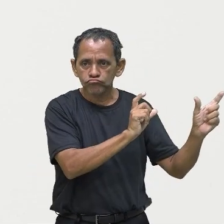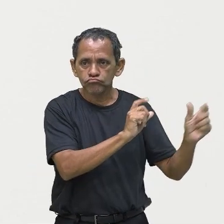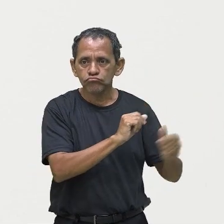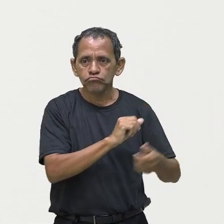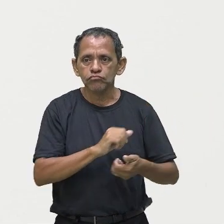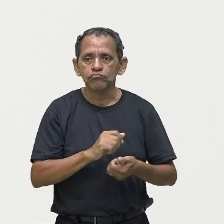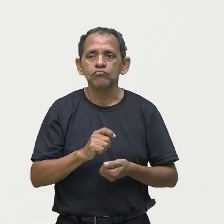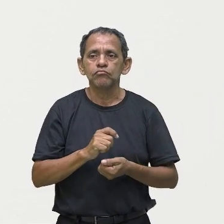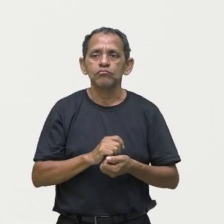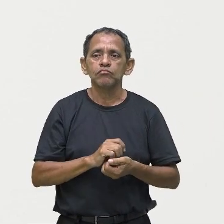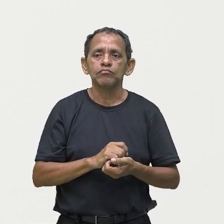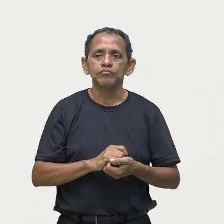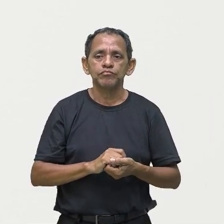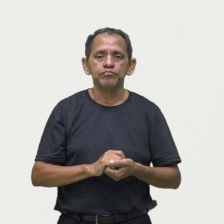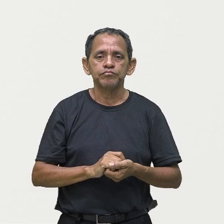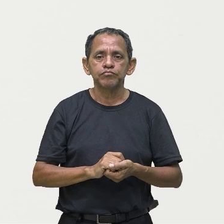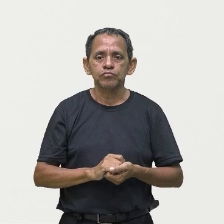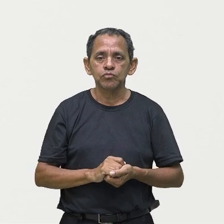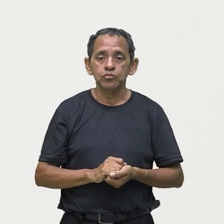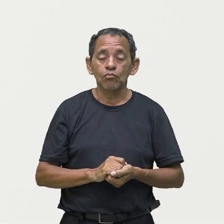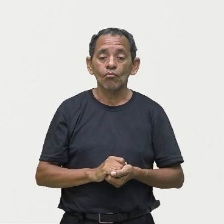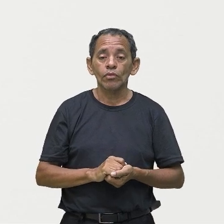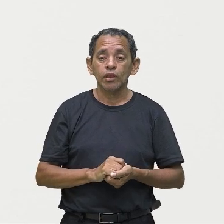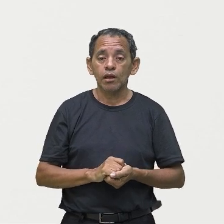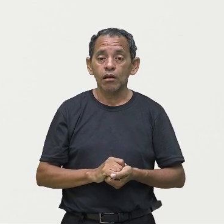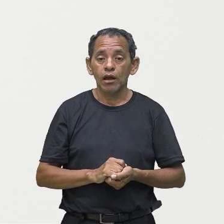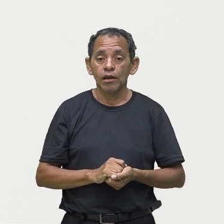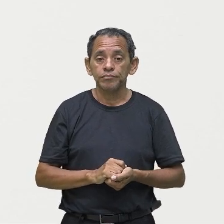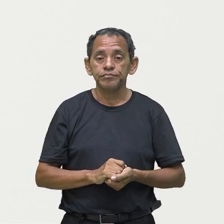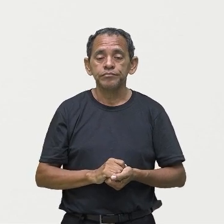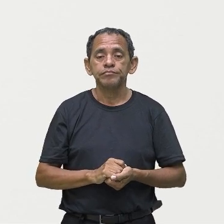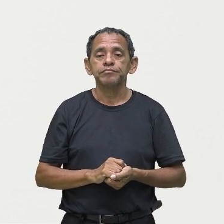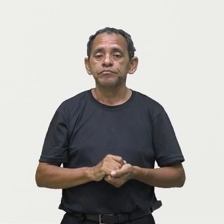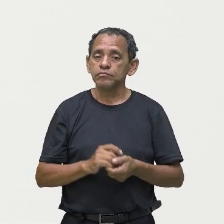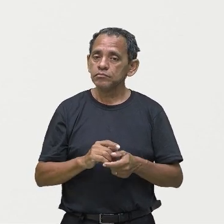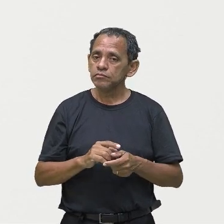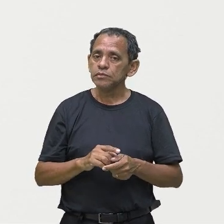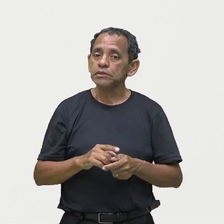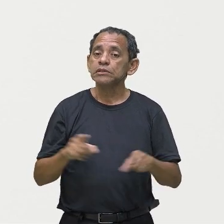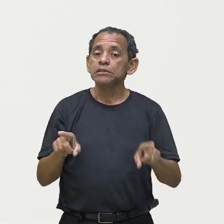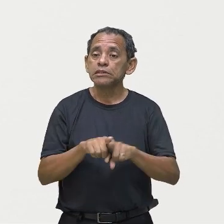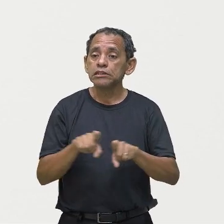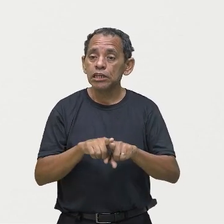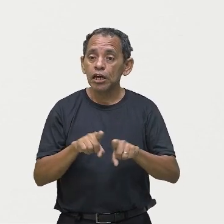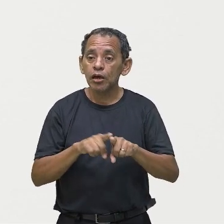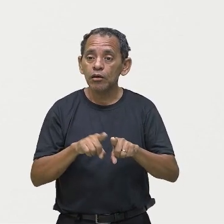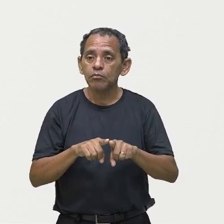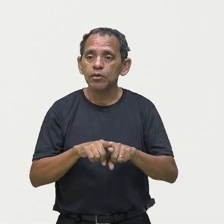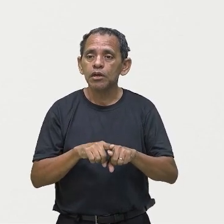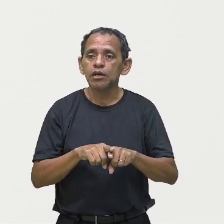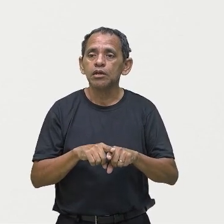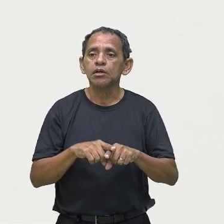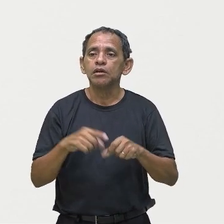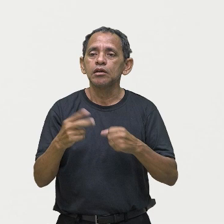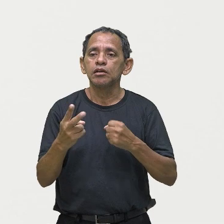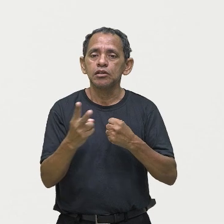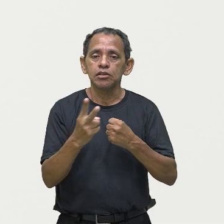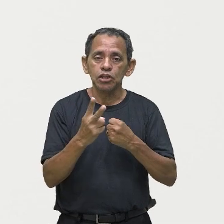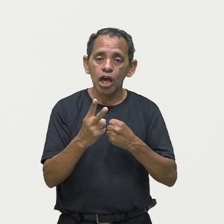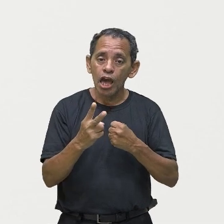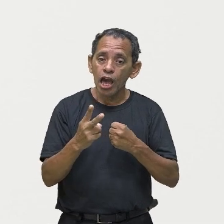não verbal. A não verbal são os sonhos, são representados pelos sonhos. As